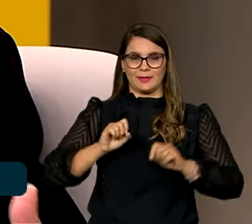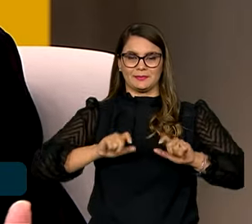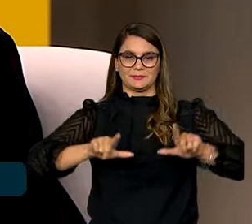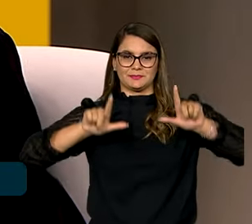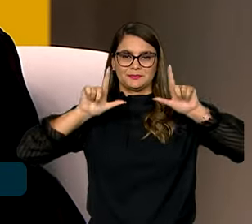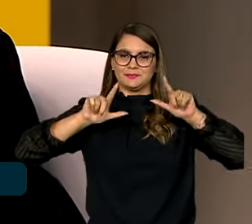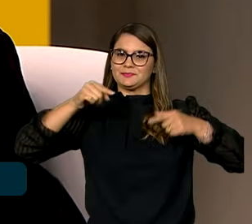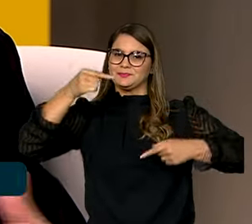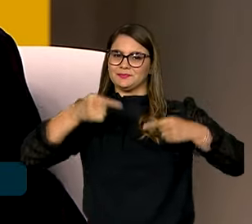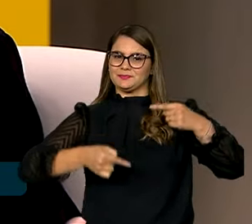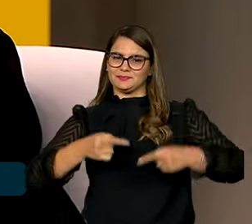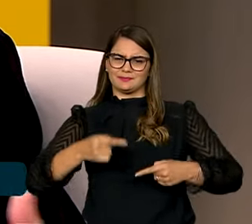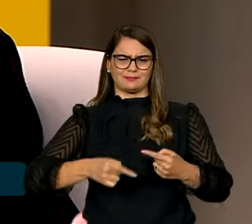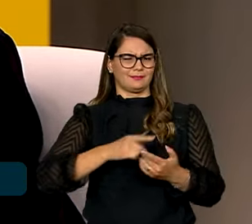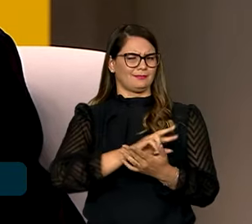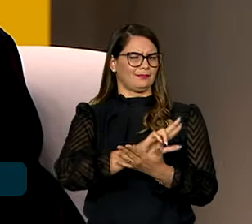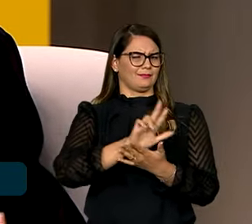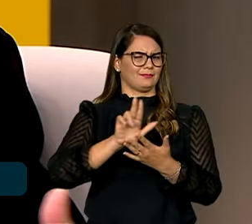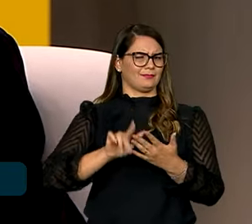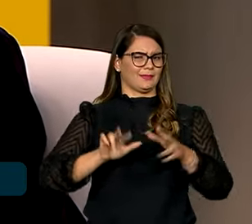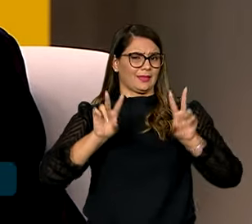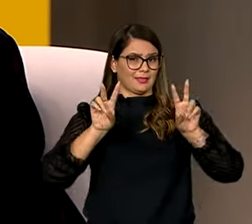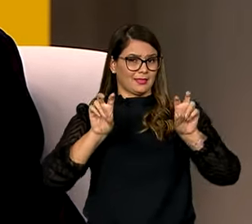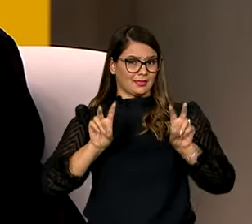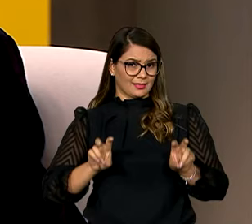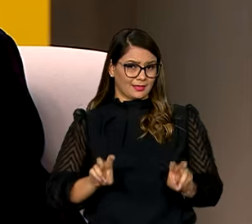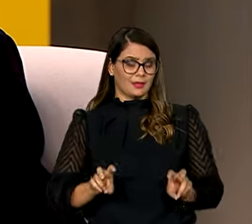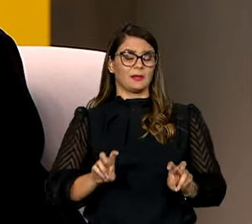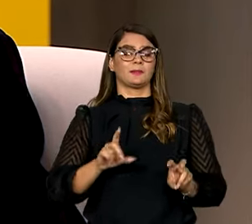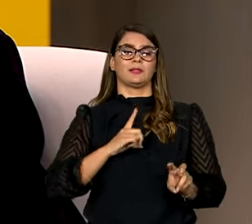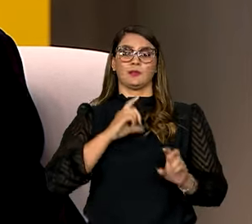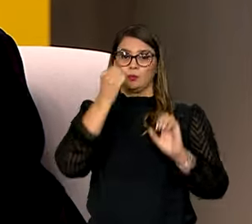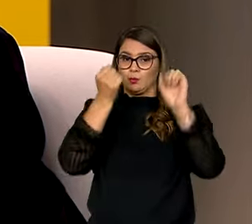de discussão dos diversos temas que envolvem as indústrias criativas. oficinas.